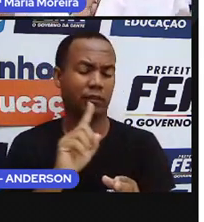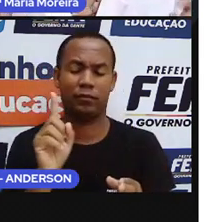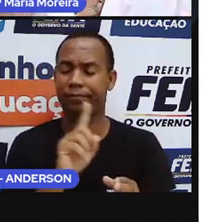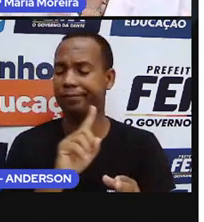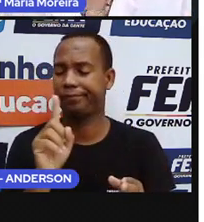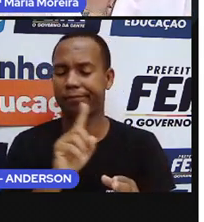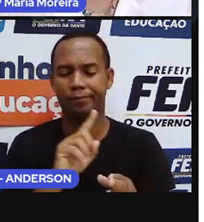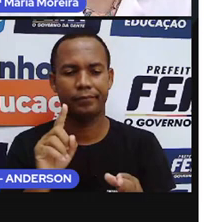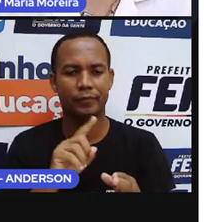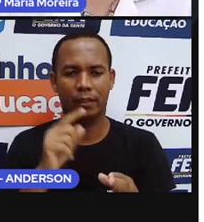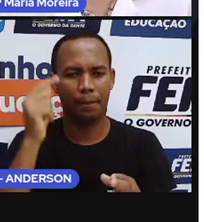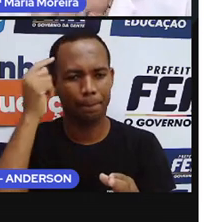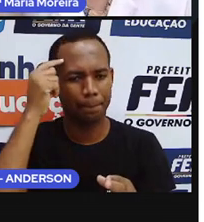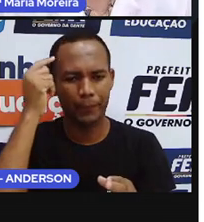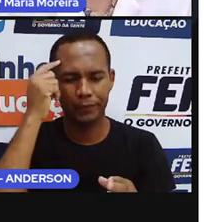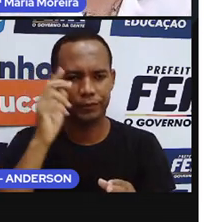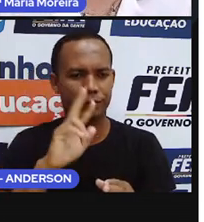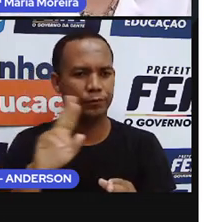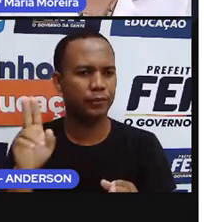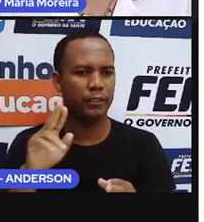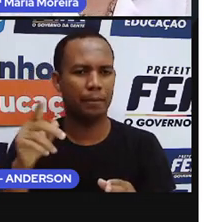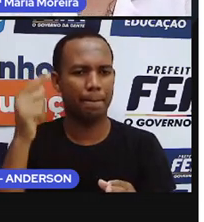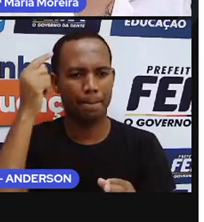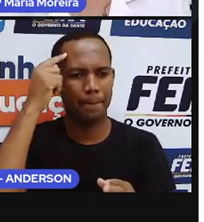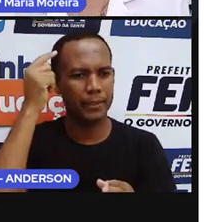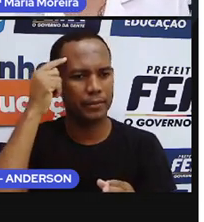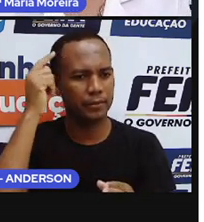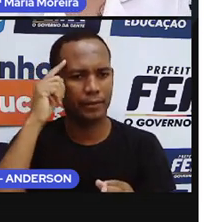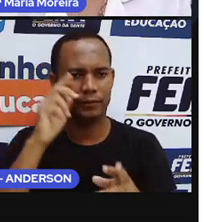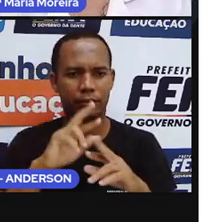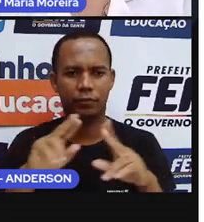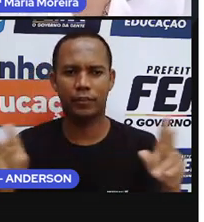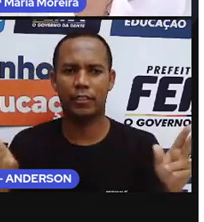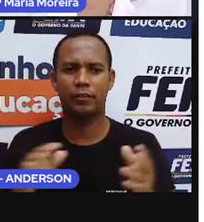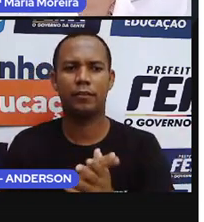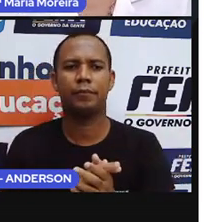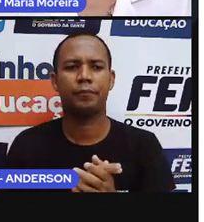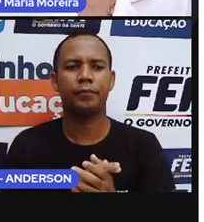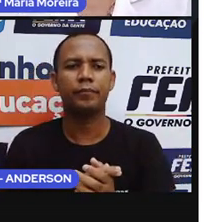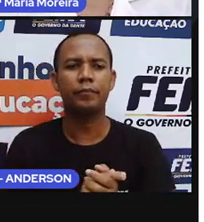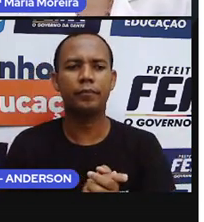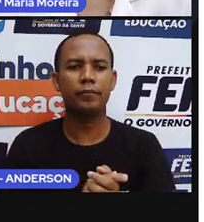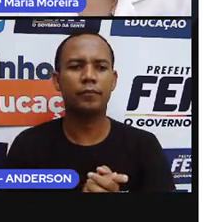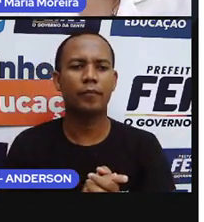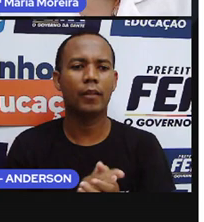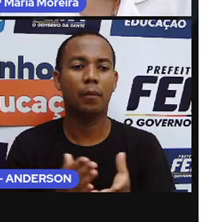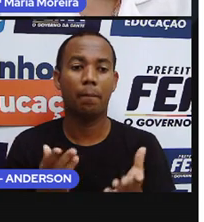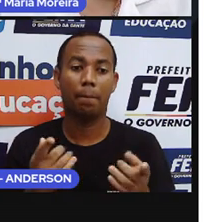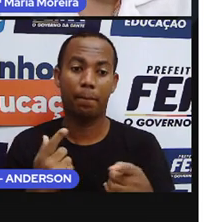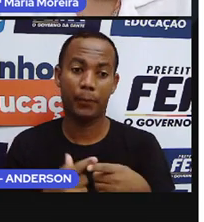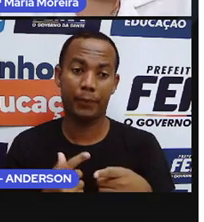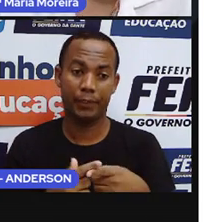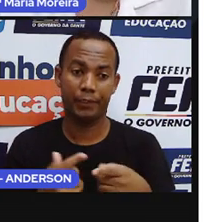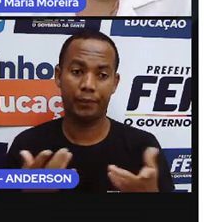nossa mente, tá? Vamos lá, mas para repensar várias coisas. Até porque a atualidade pede que a gente repense várias